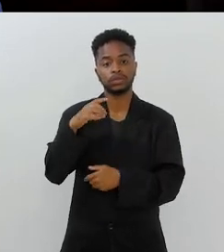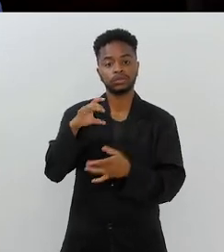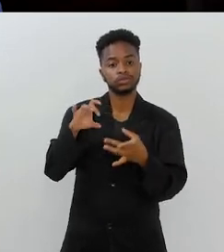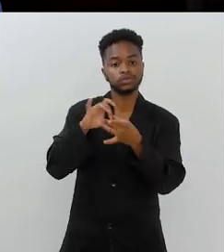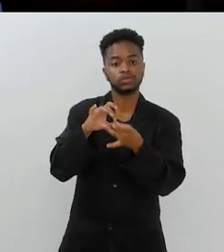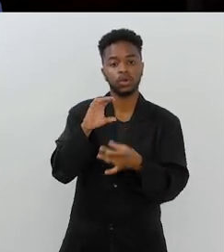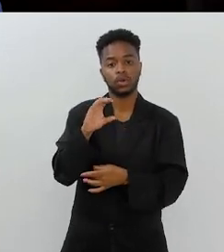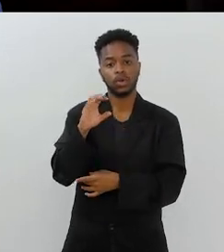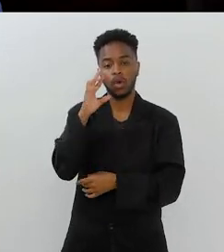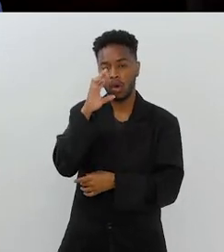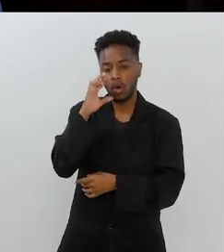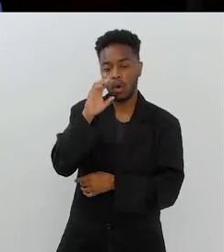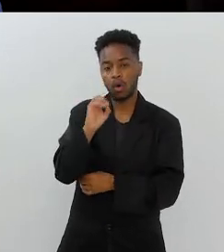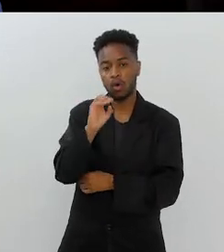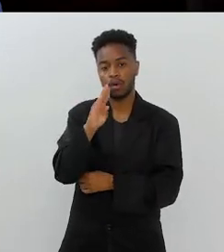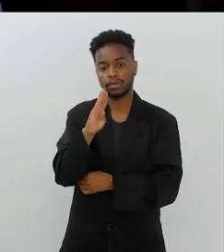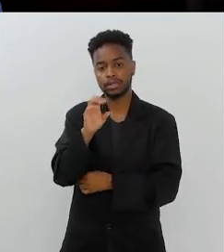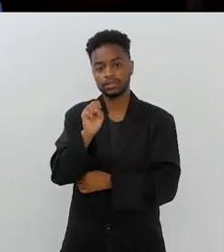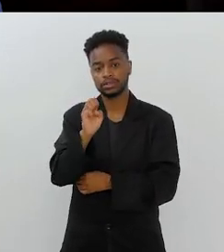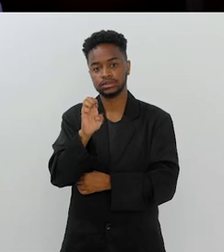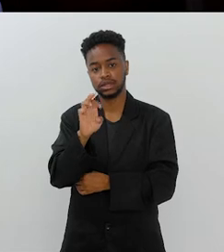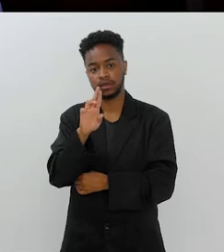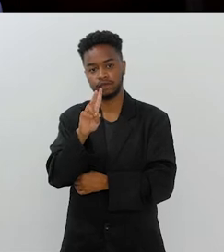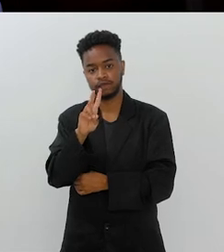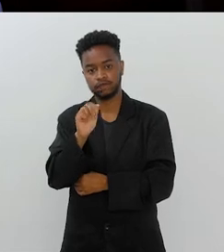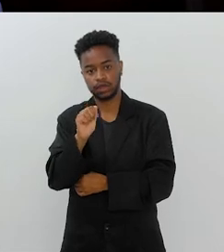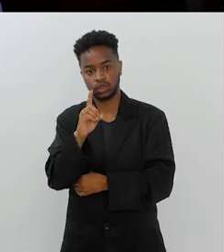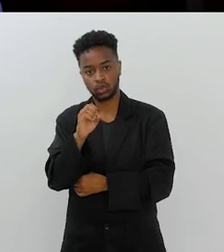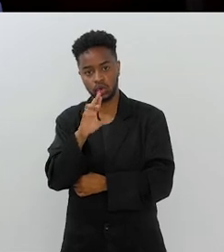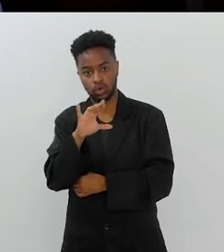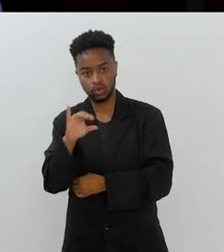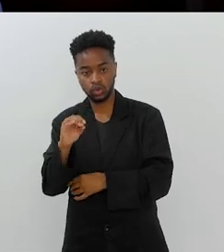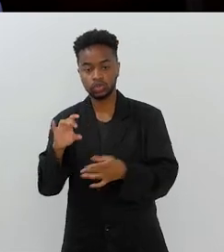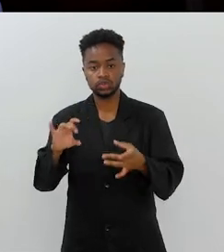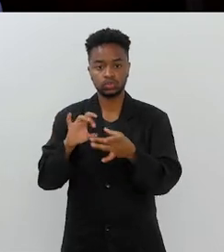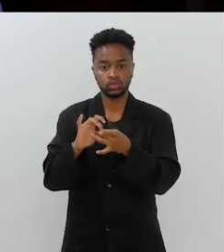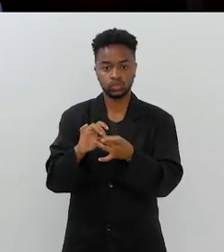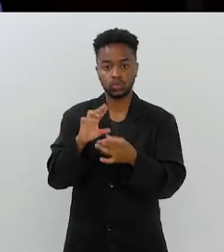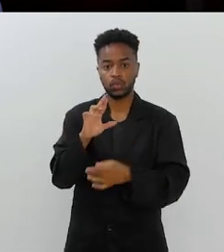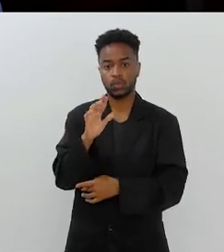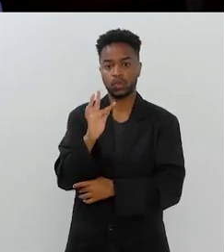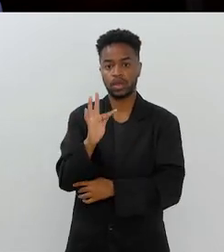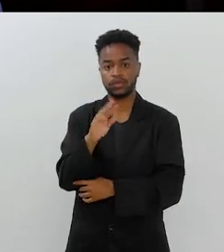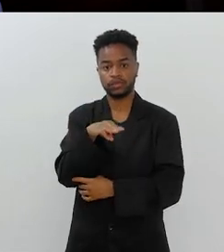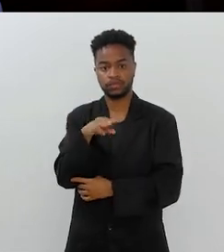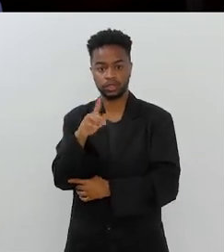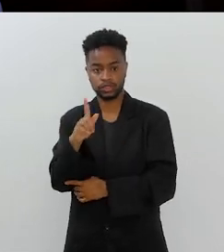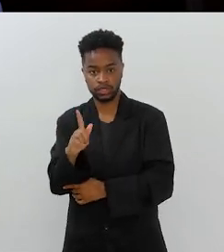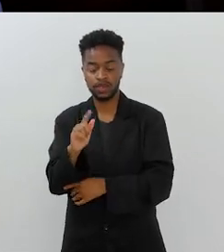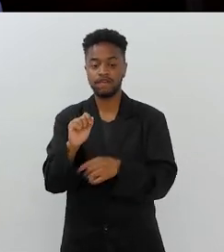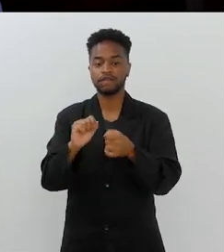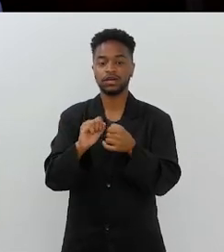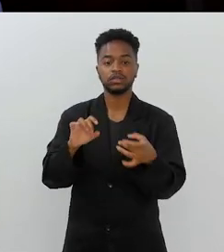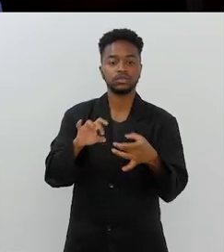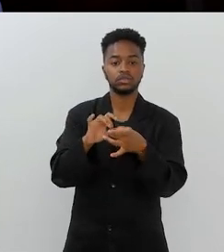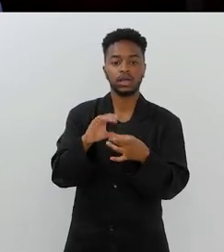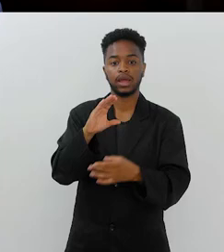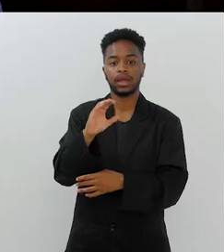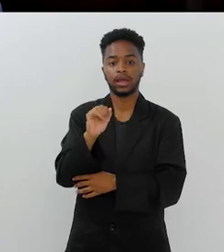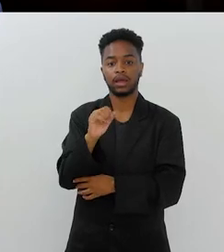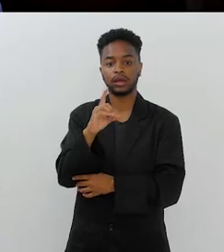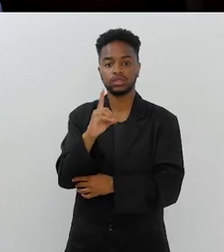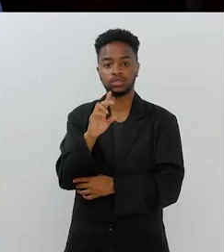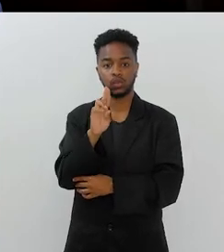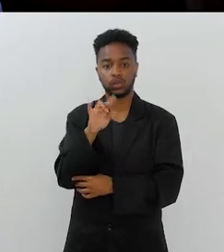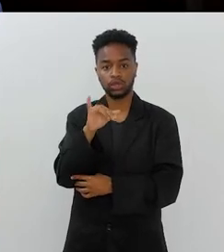através do observatório, um observatório da Universidade de Minas, que faz através do Cade Único.